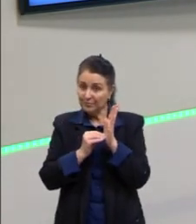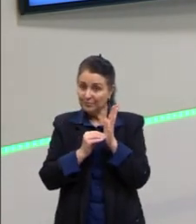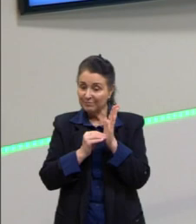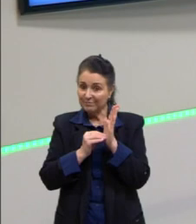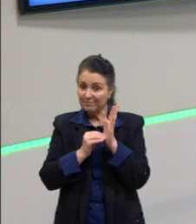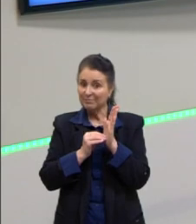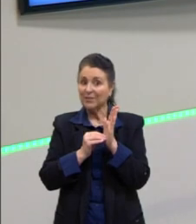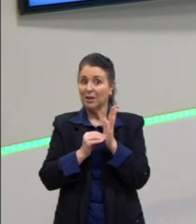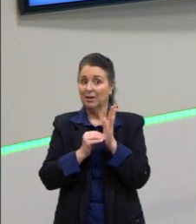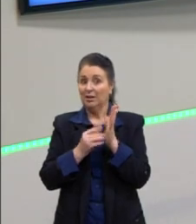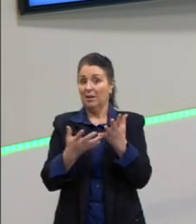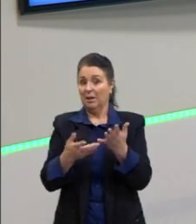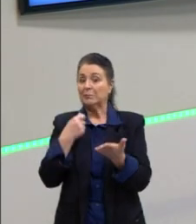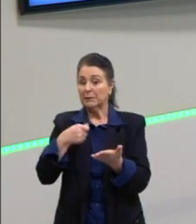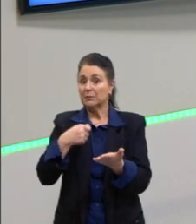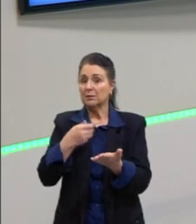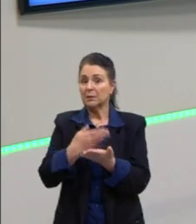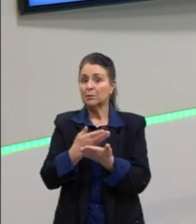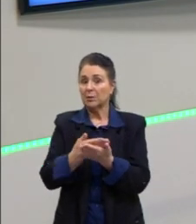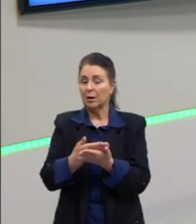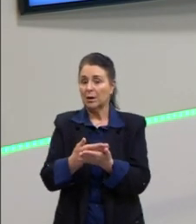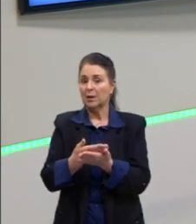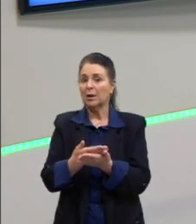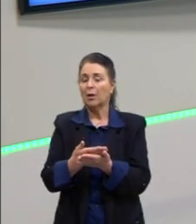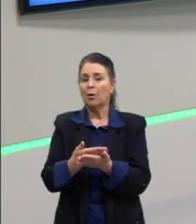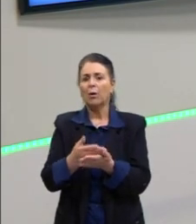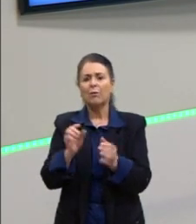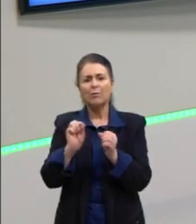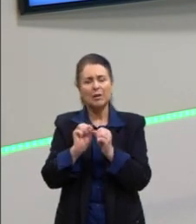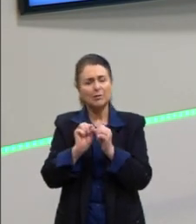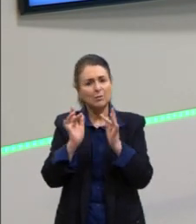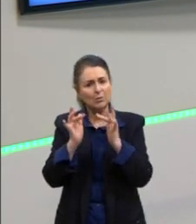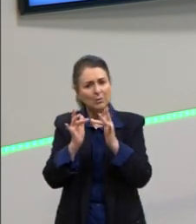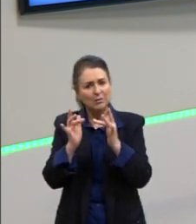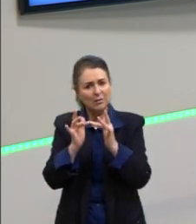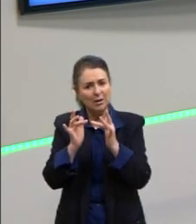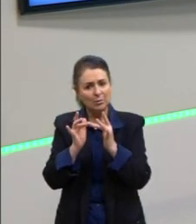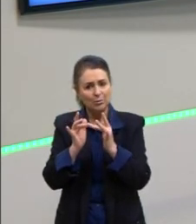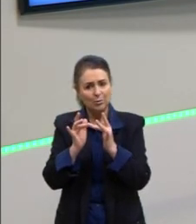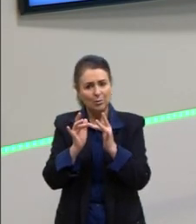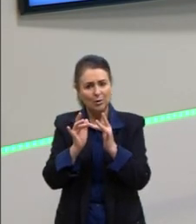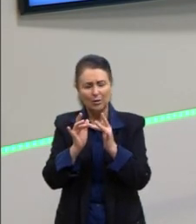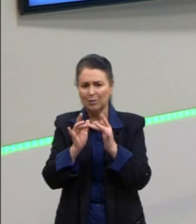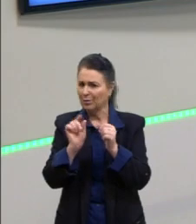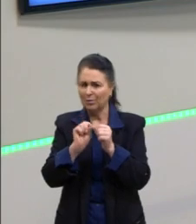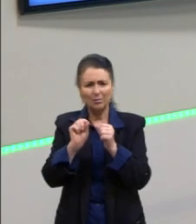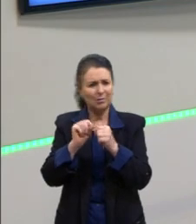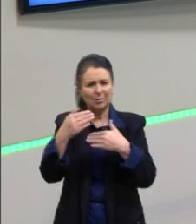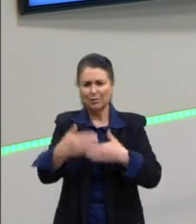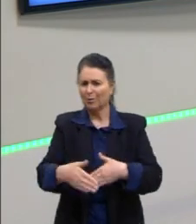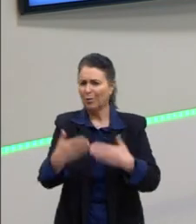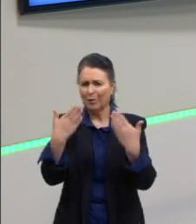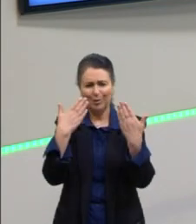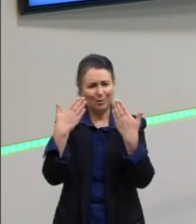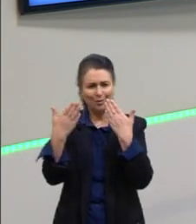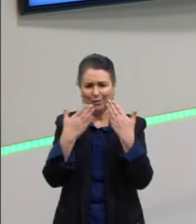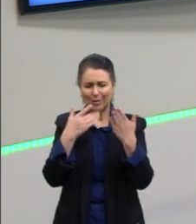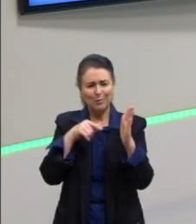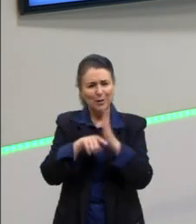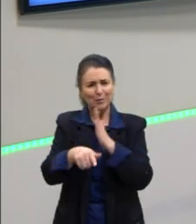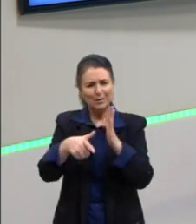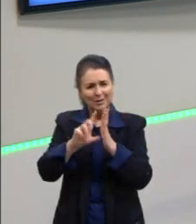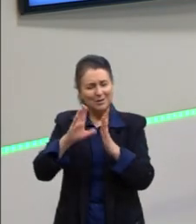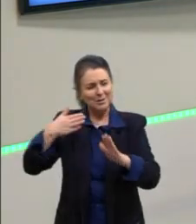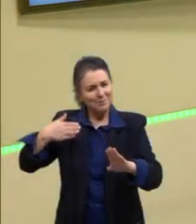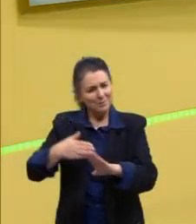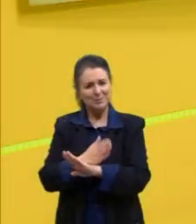Bem complicada às vezes, mas não te perde, entra em contato, não vai com dúvida para a tua provinha e partiu